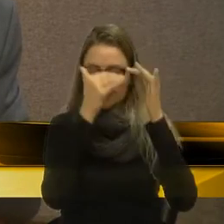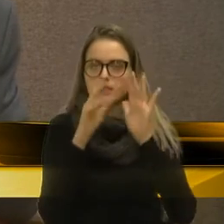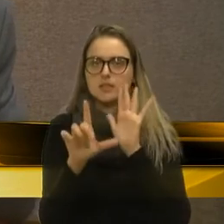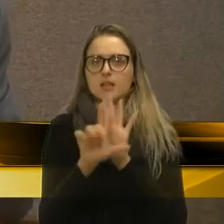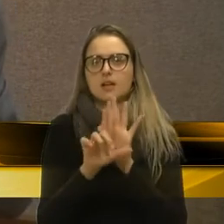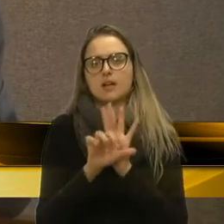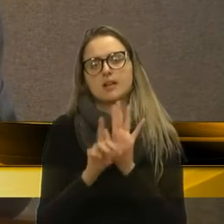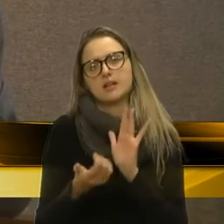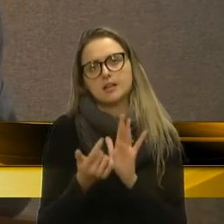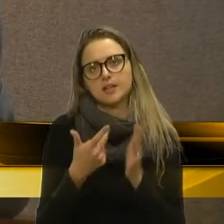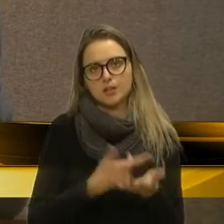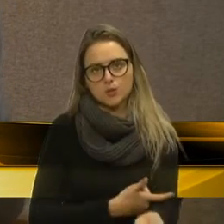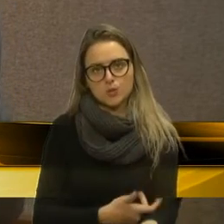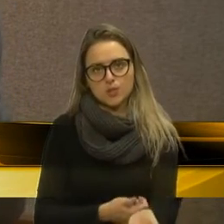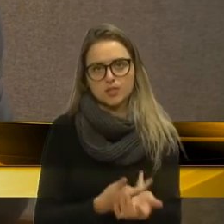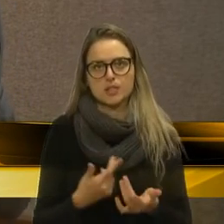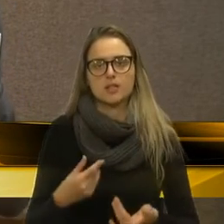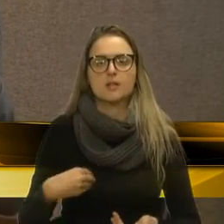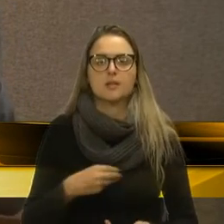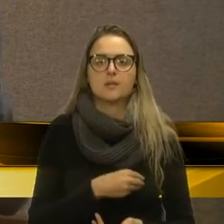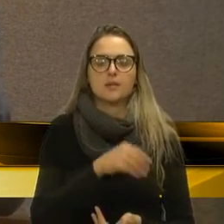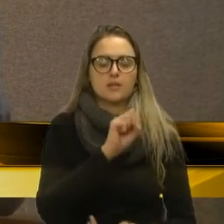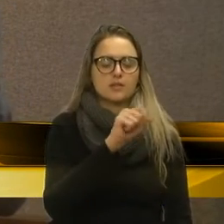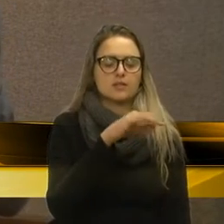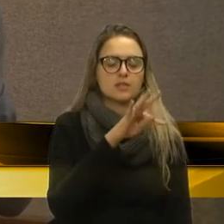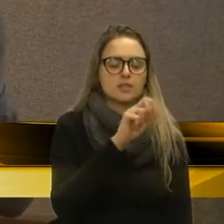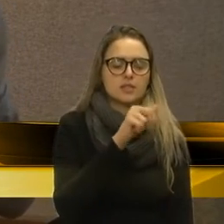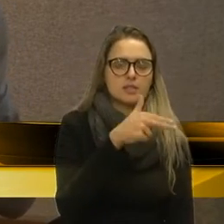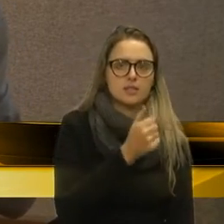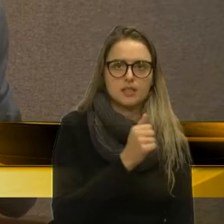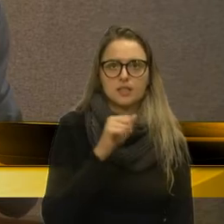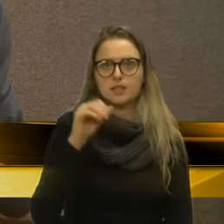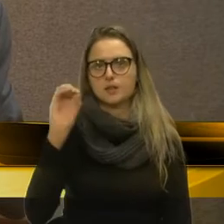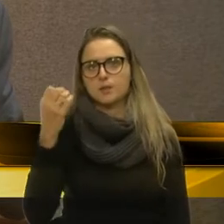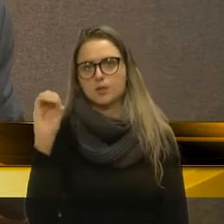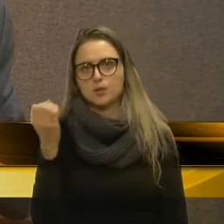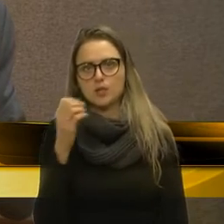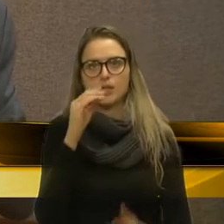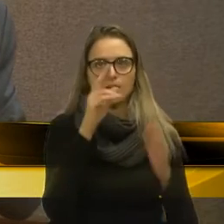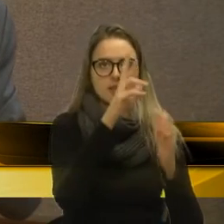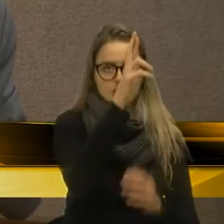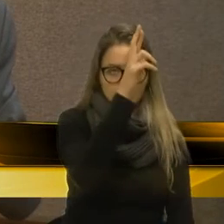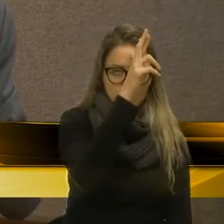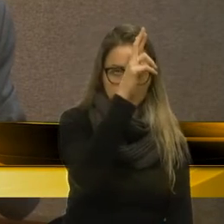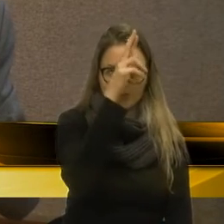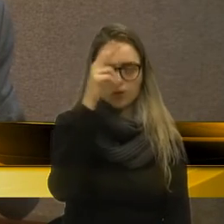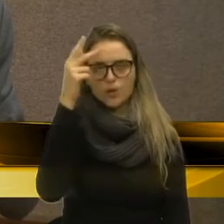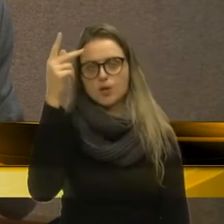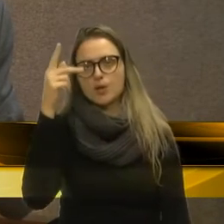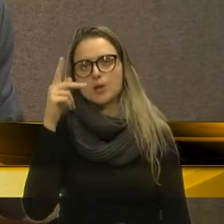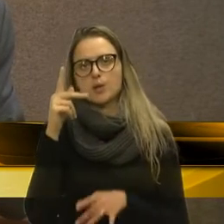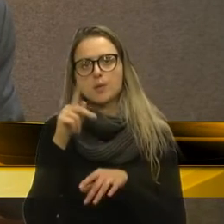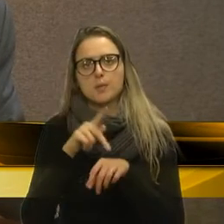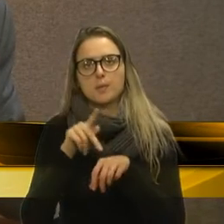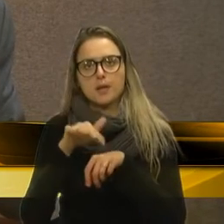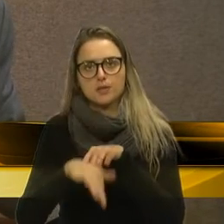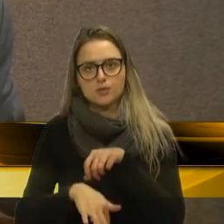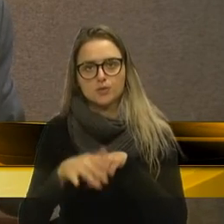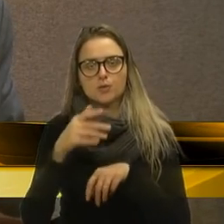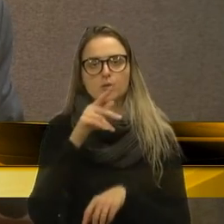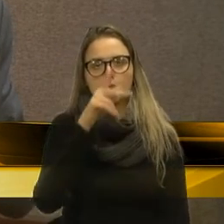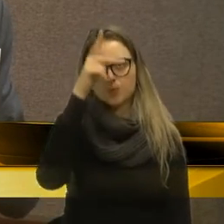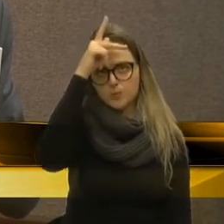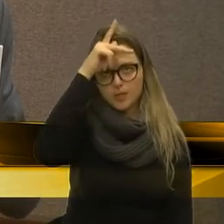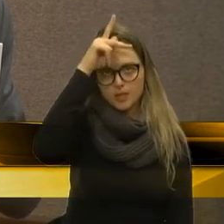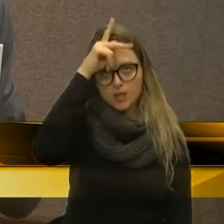médicos. Nos municípios de Santana e Livramento, Porto Alegre, Novo Hamburgo, Bagé, Passo Fundo, Cachoeira do Sul, Pelotas,